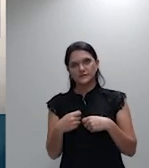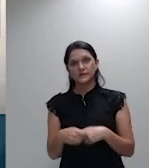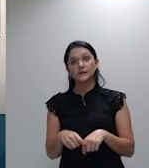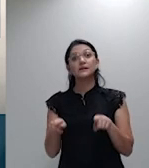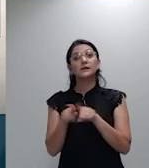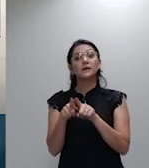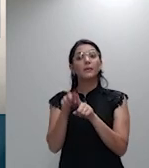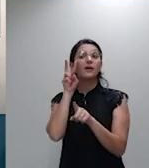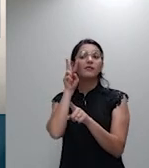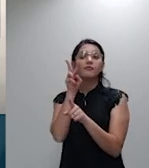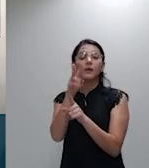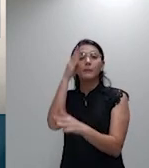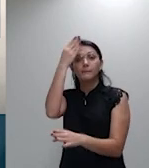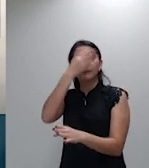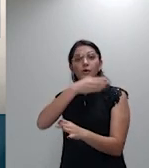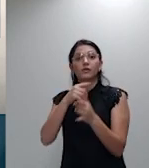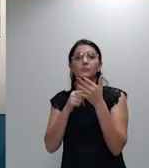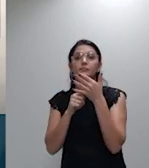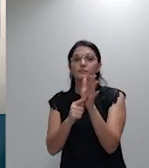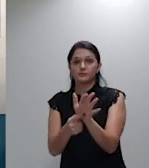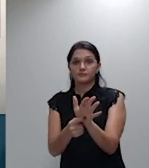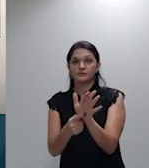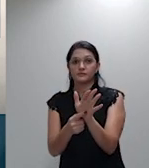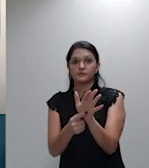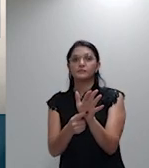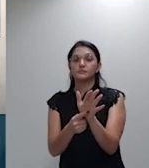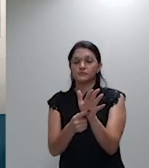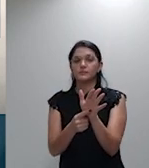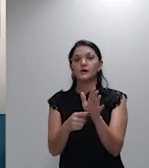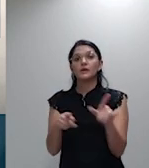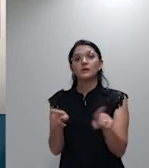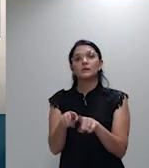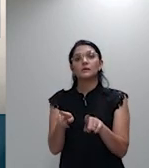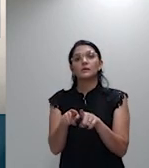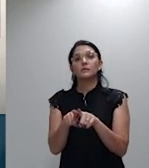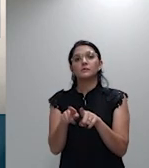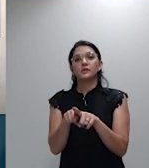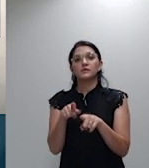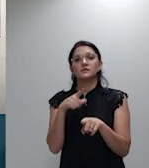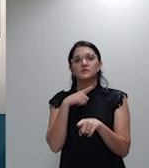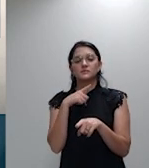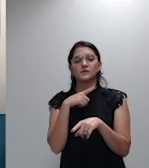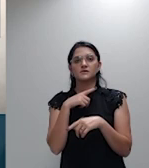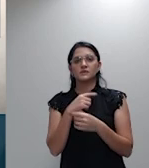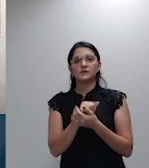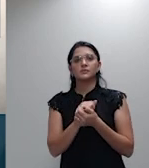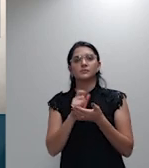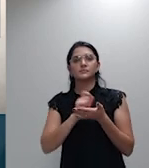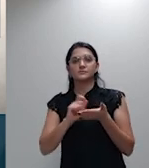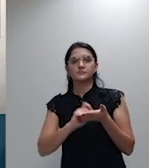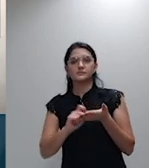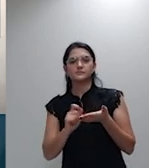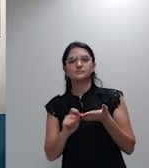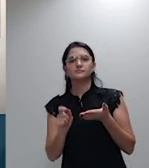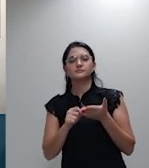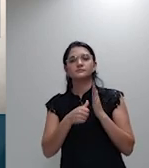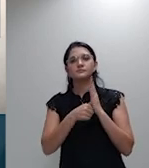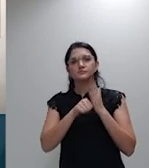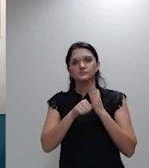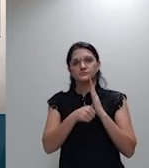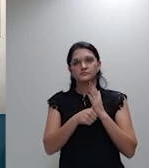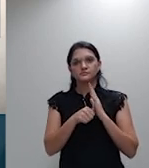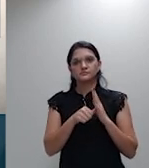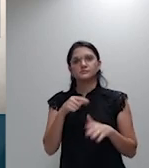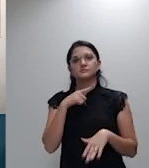não abrangendo aqui impugnação da assinatura digital em documento particular, nem mesmo da autenticidade do